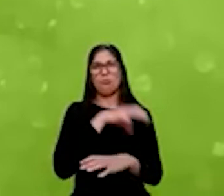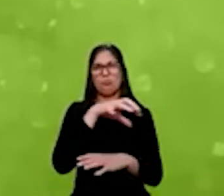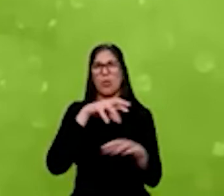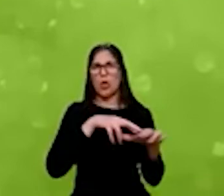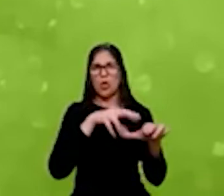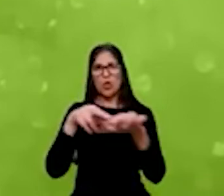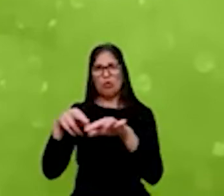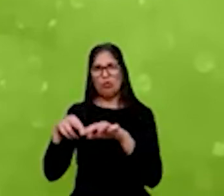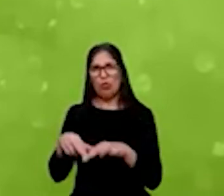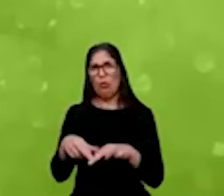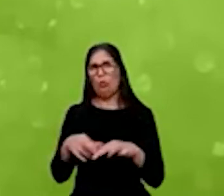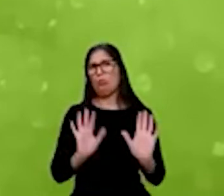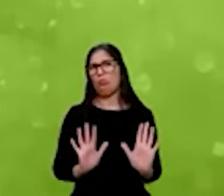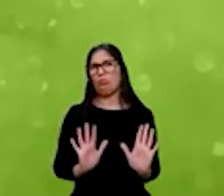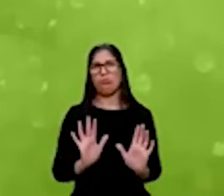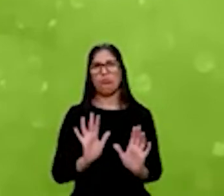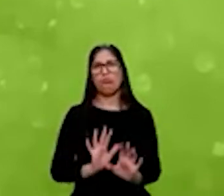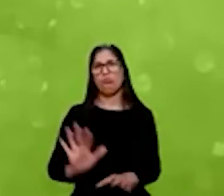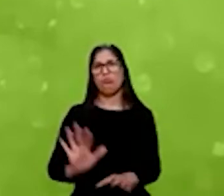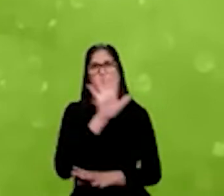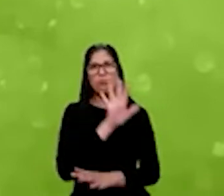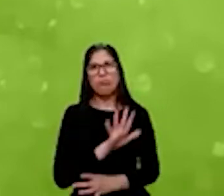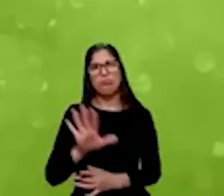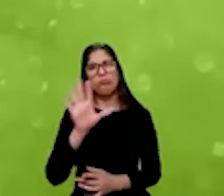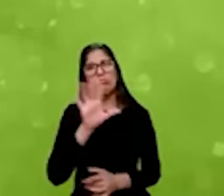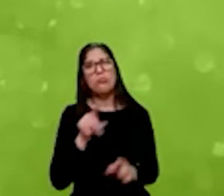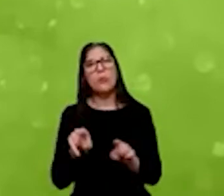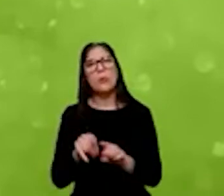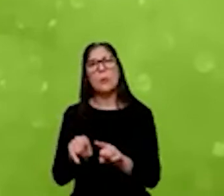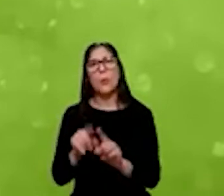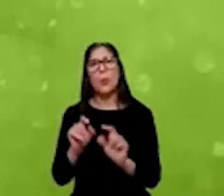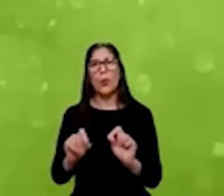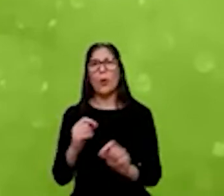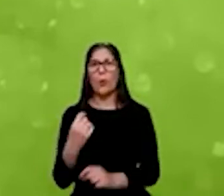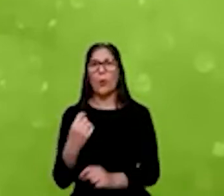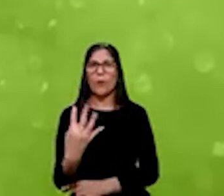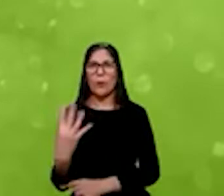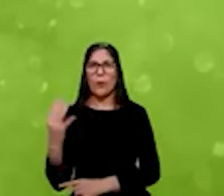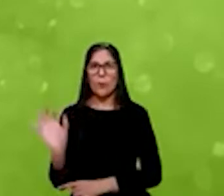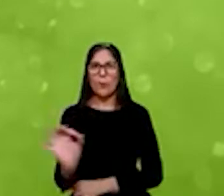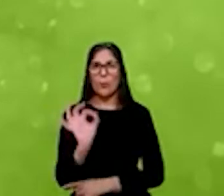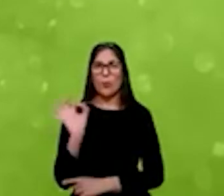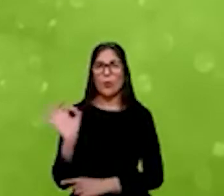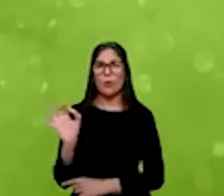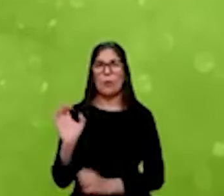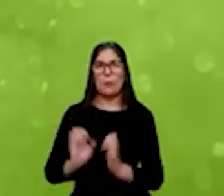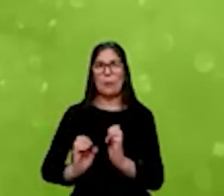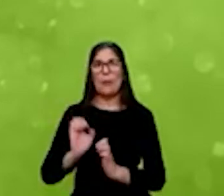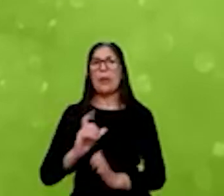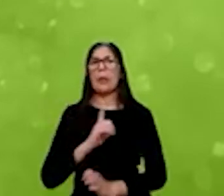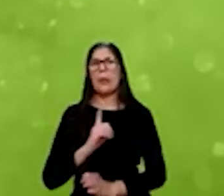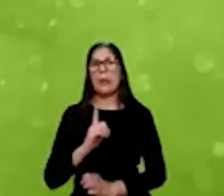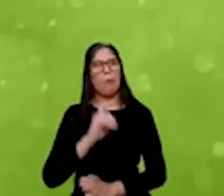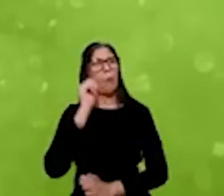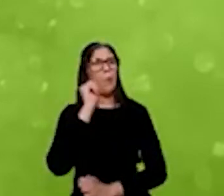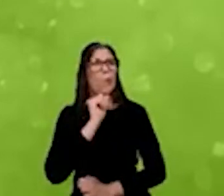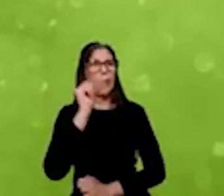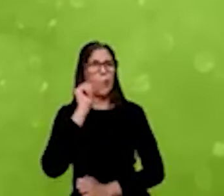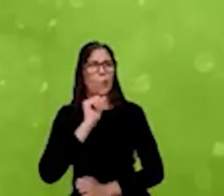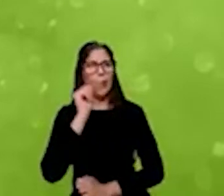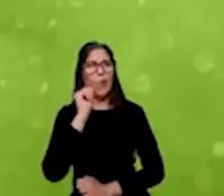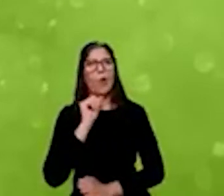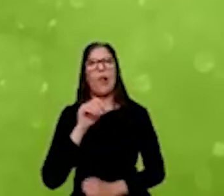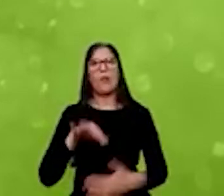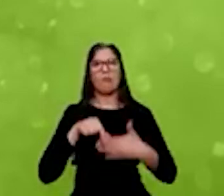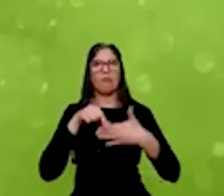representadas. Também, 44% das empresas têm mulheres como lideranças